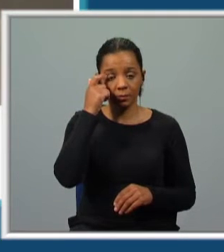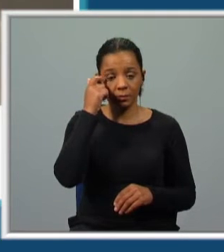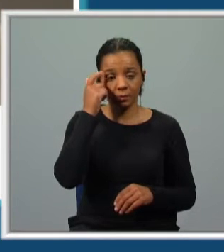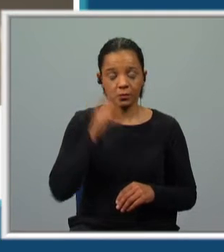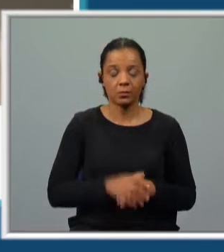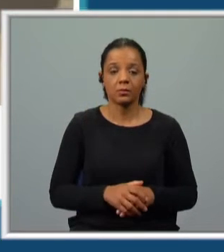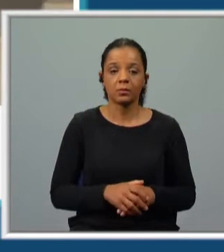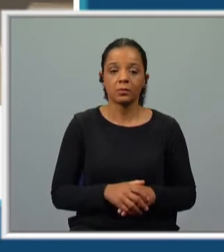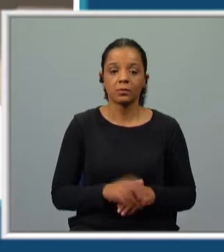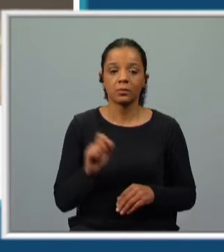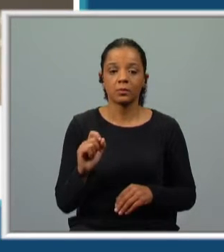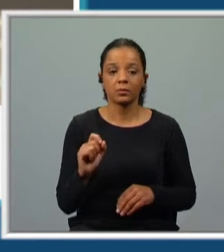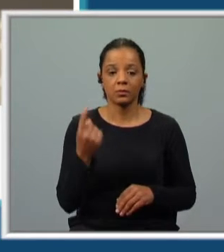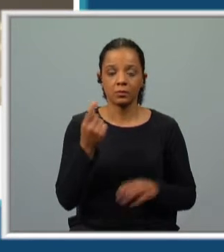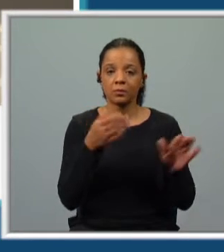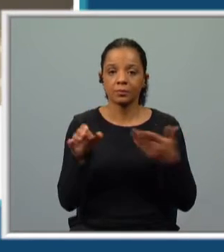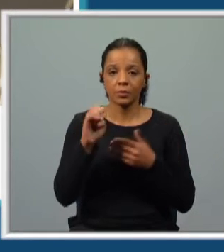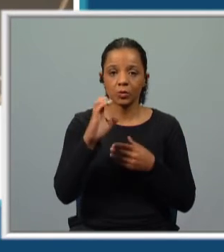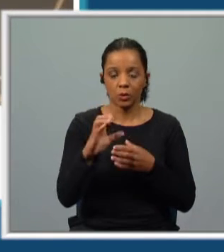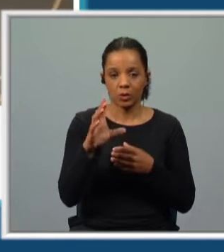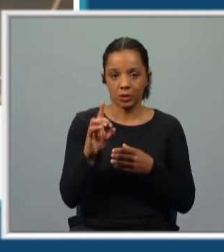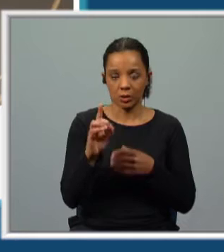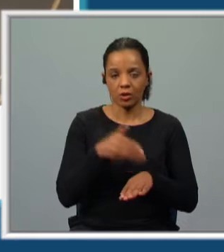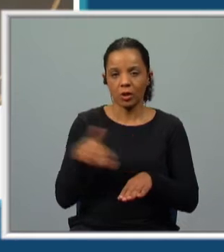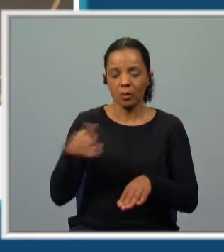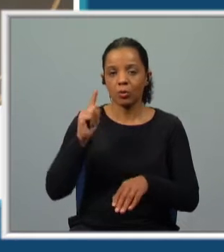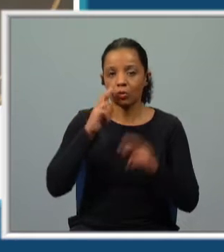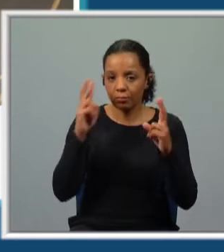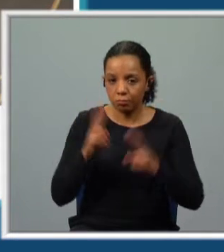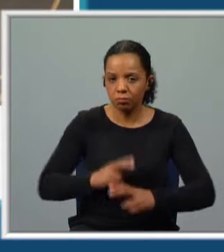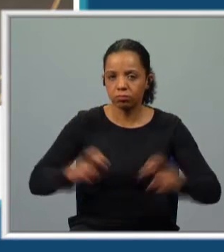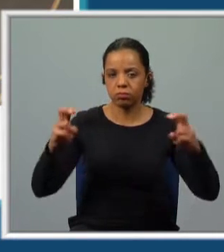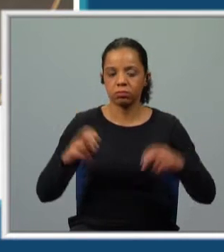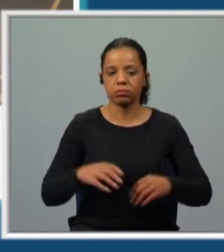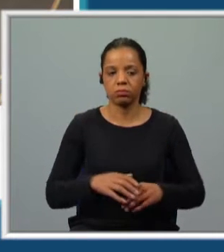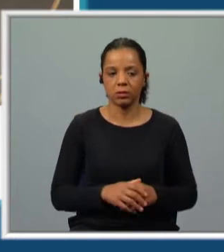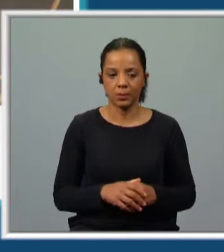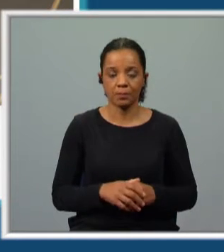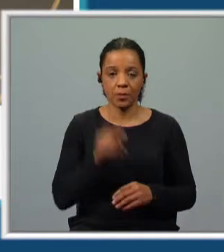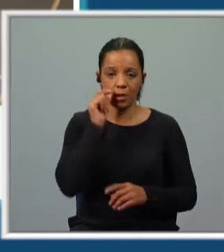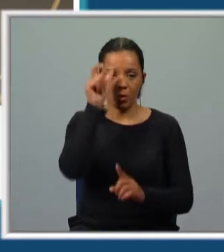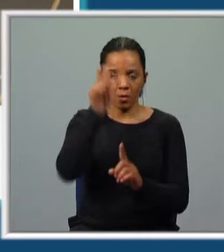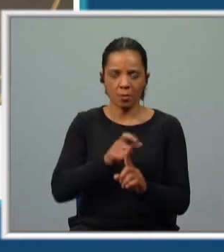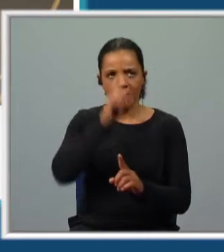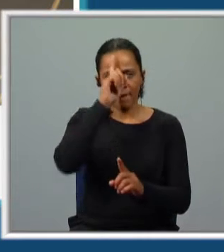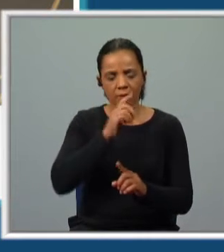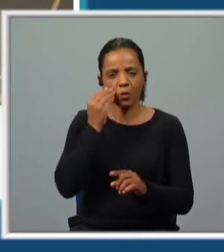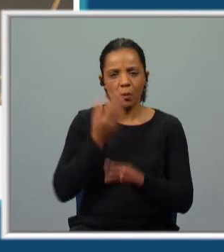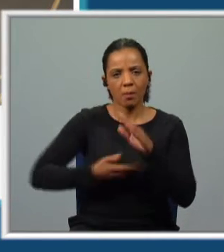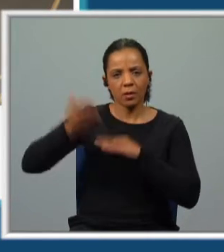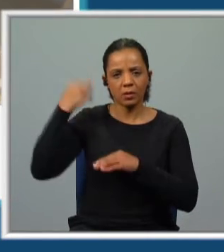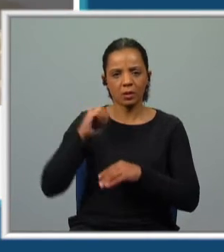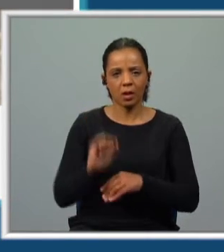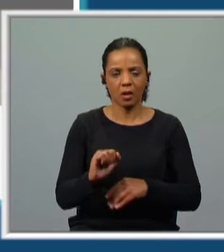Estamos no primeiro quartel do século XVI, em plena época dos descobrimentos. Um homem recorda o seu passado.